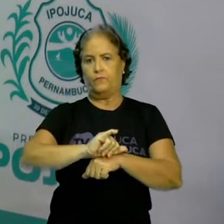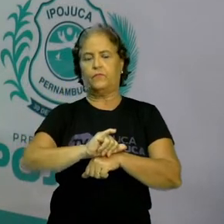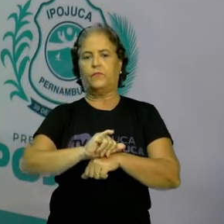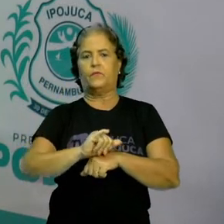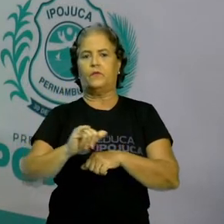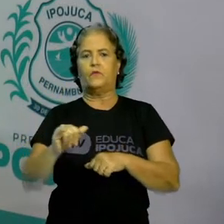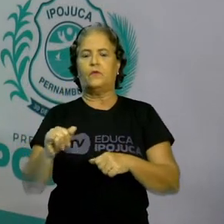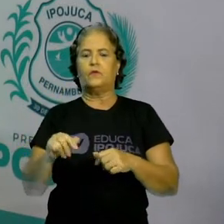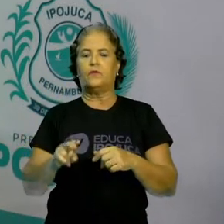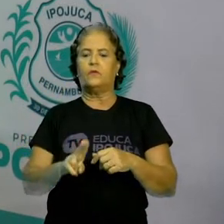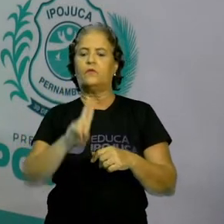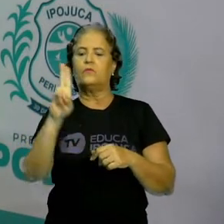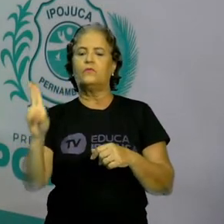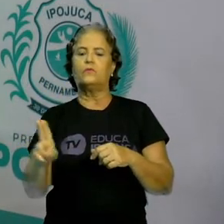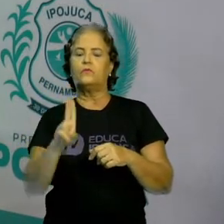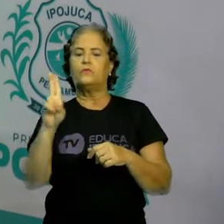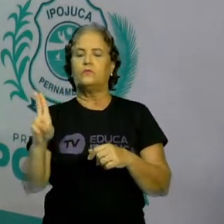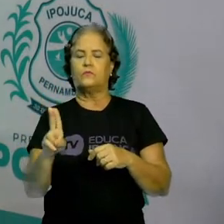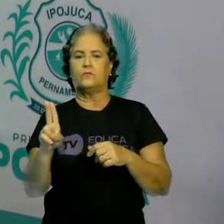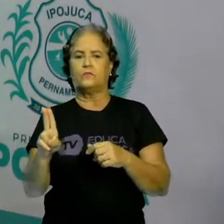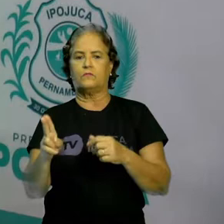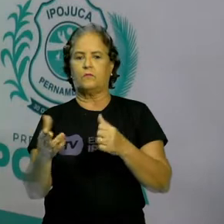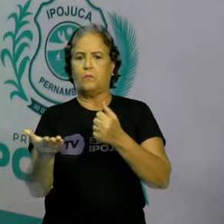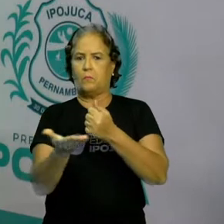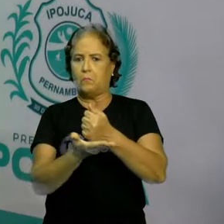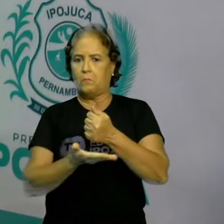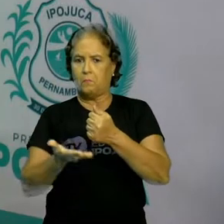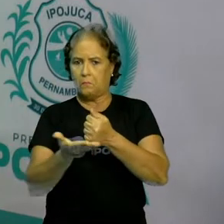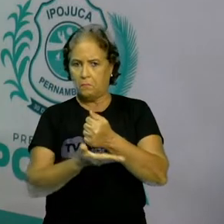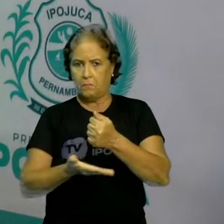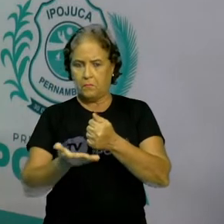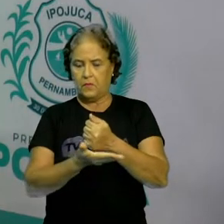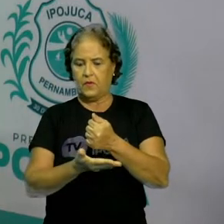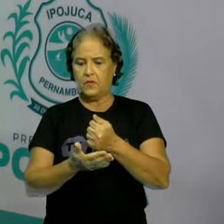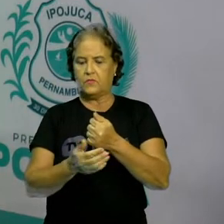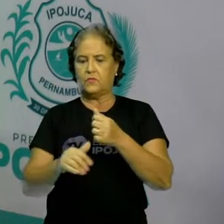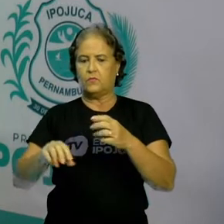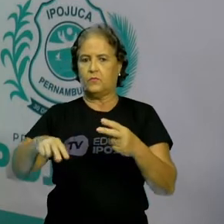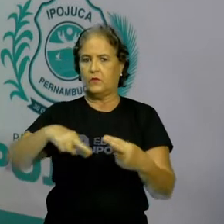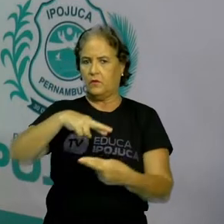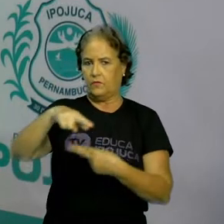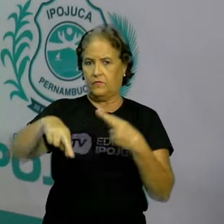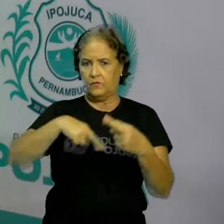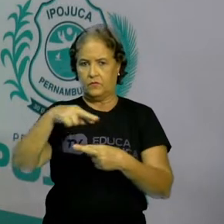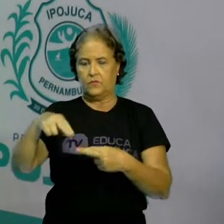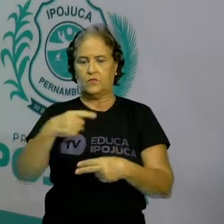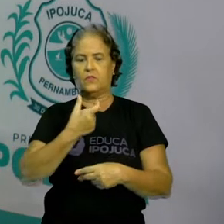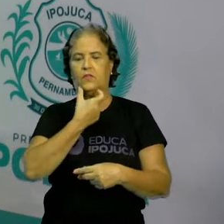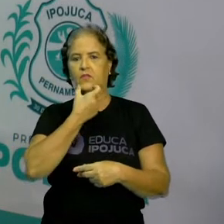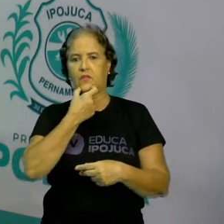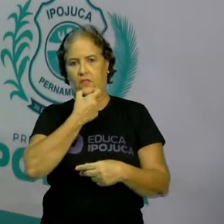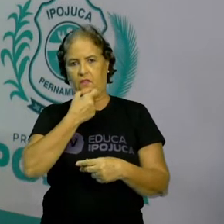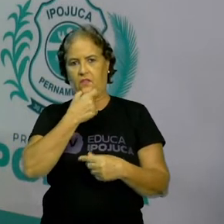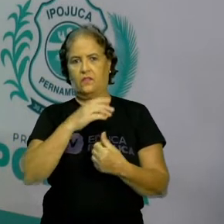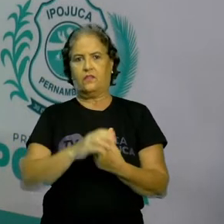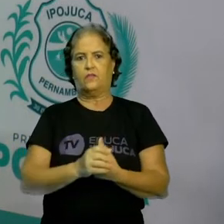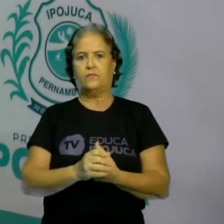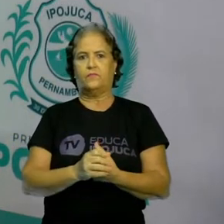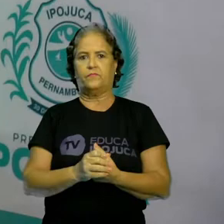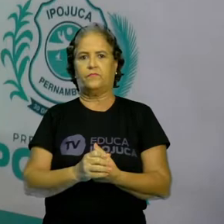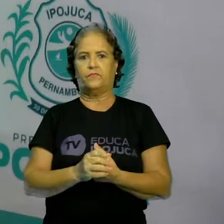ali de base para a revolução industrial na Inglaterra. Ok, pessoal? Estamos conseguindo acompanhar?